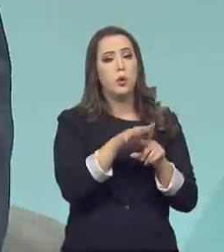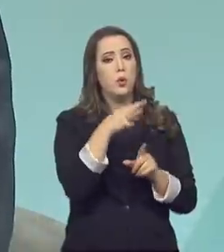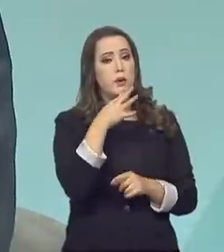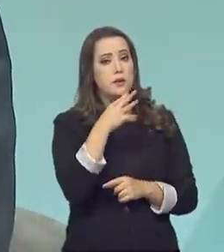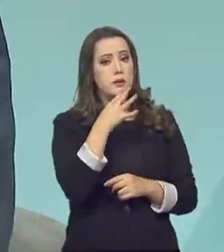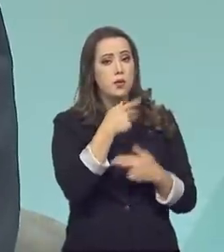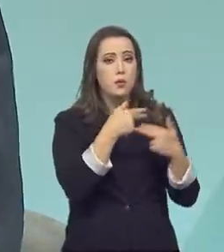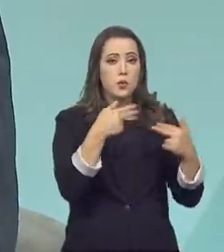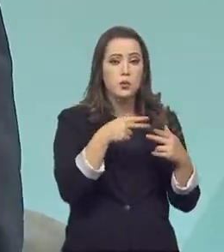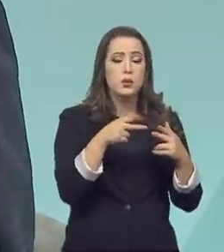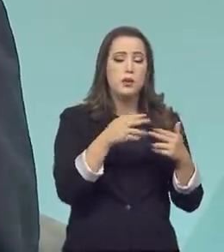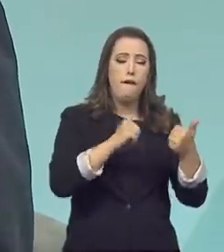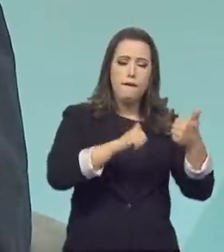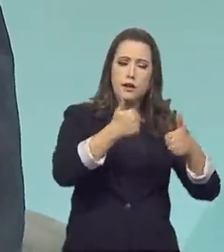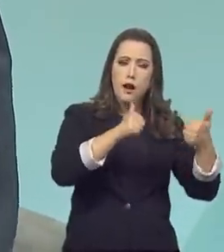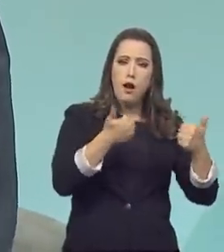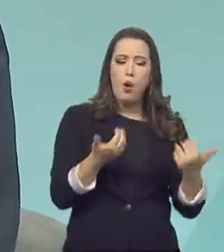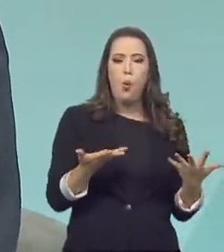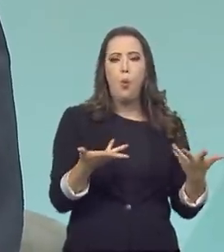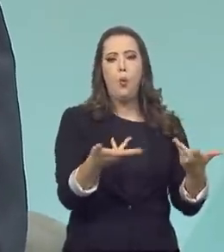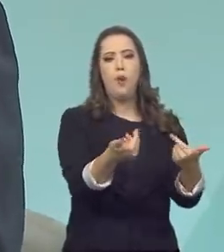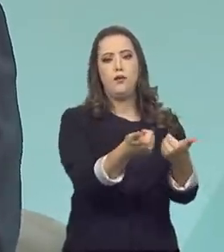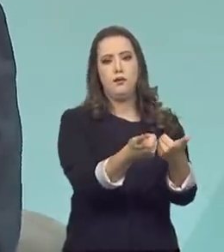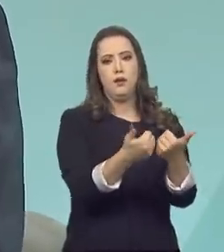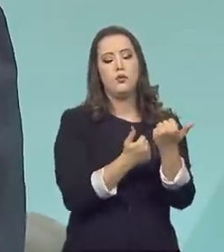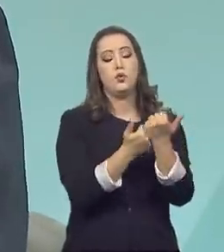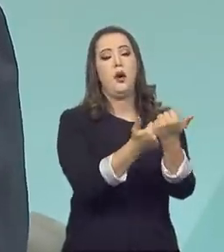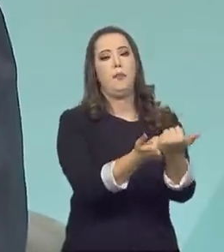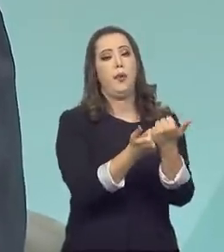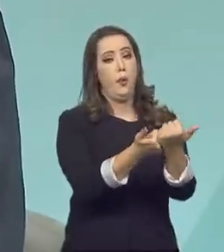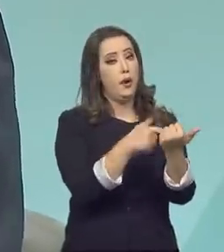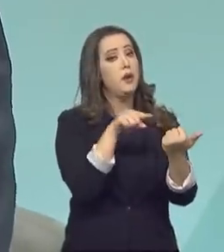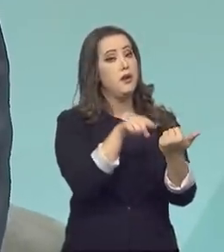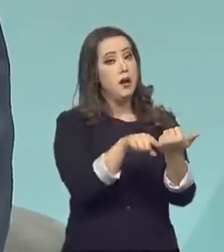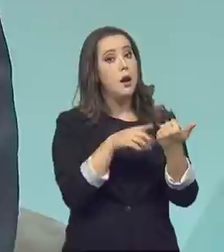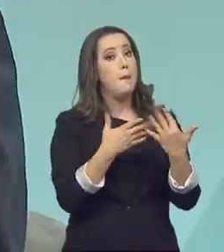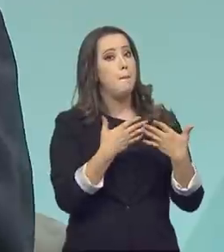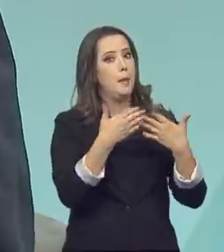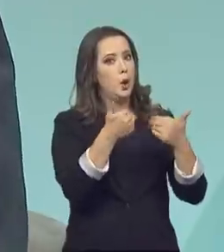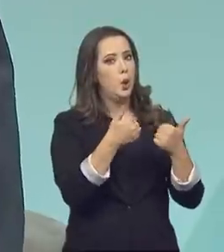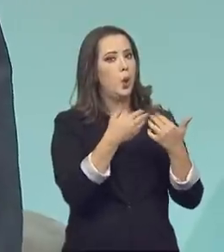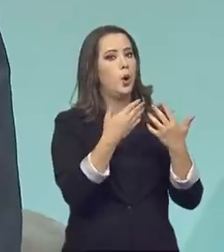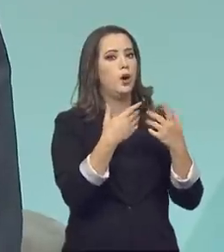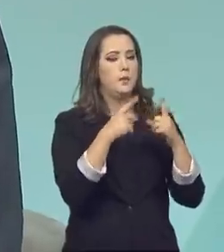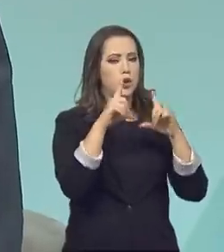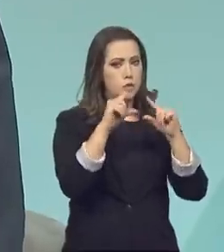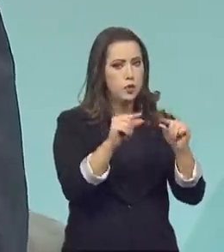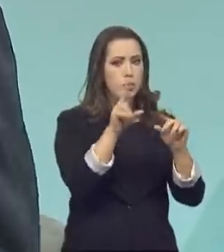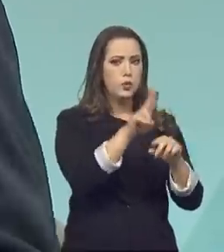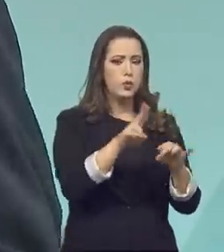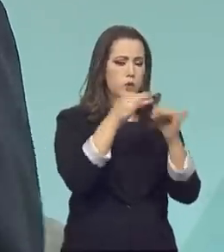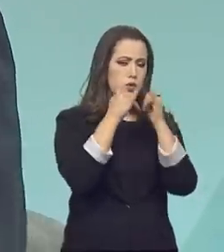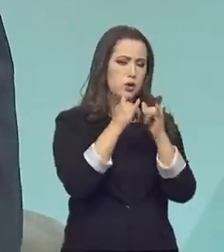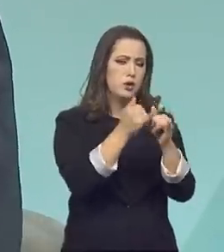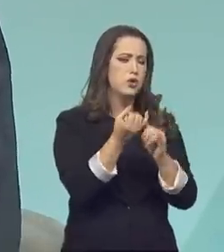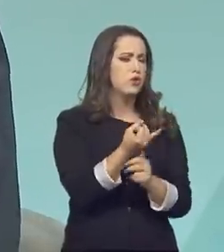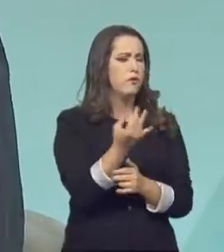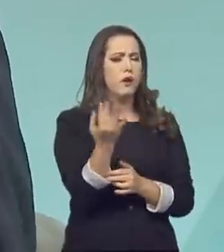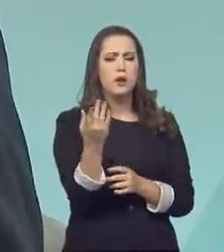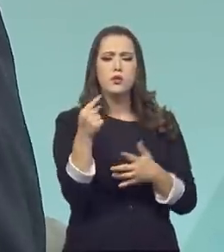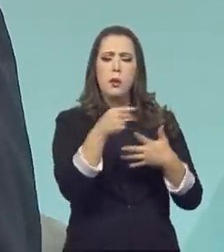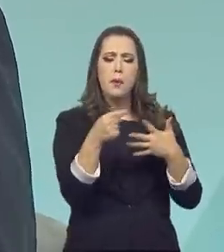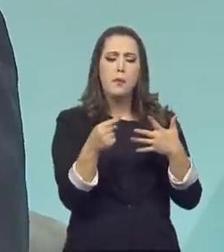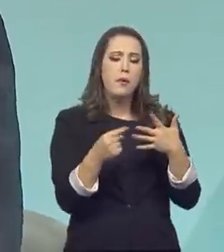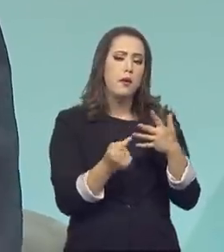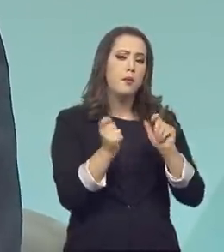suporte que o Inmetro dá. Então, ele ajuda a modernizar, não só em eficiência energética, mas nos mais variados aspectos, com todo esse apoio,